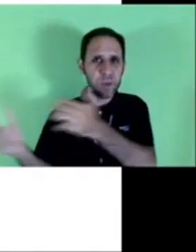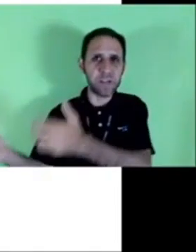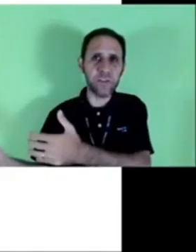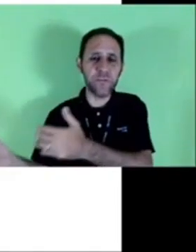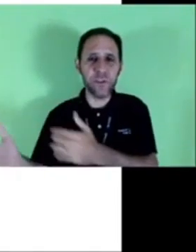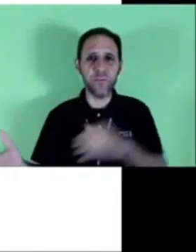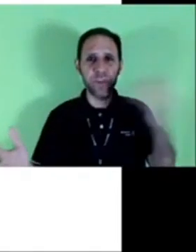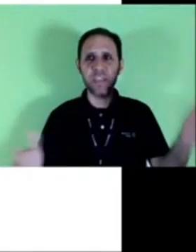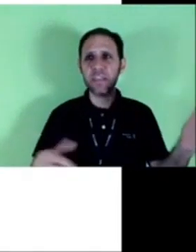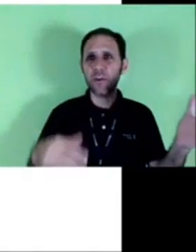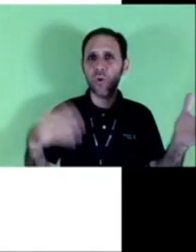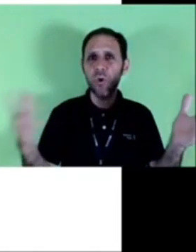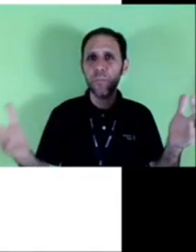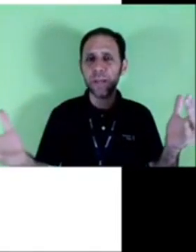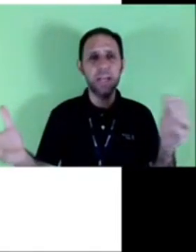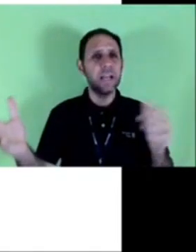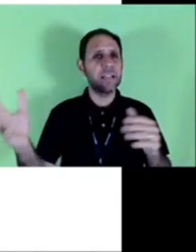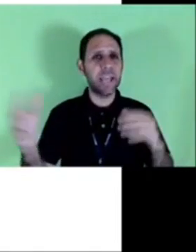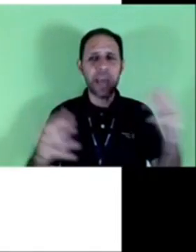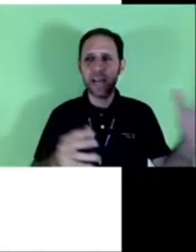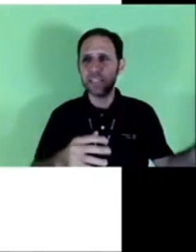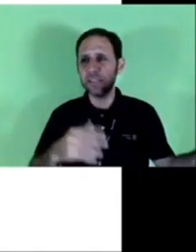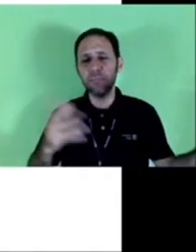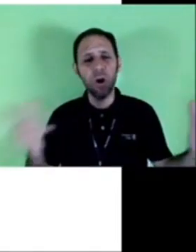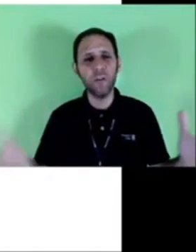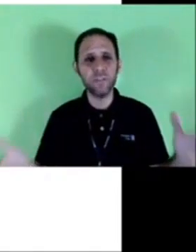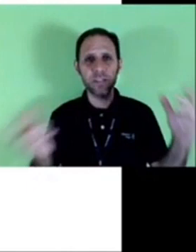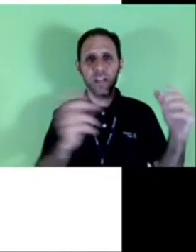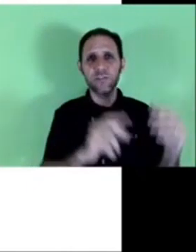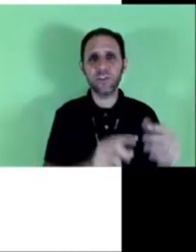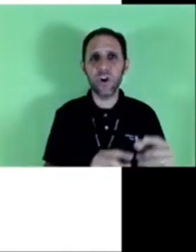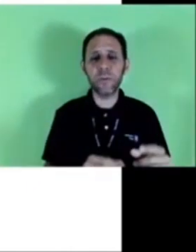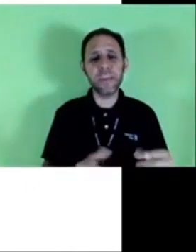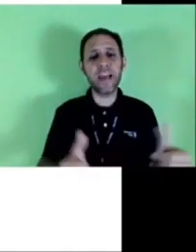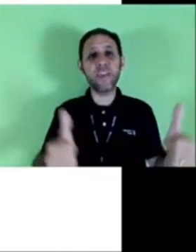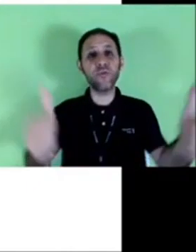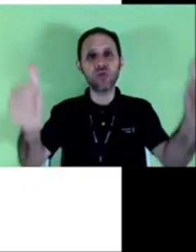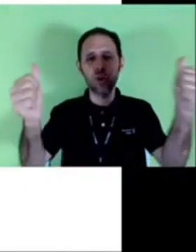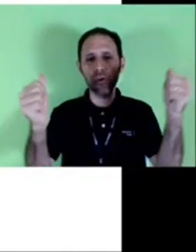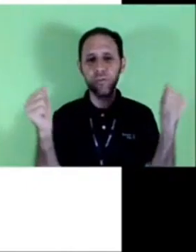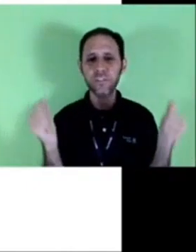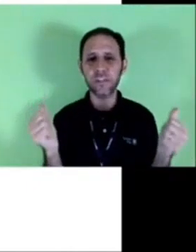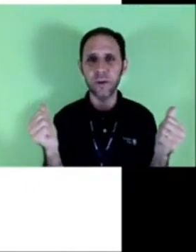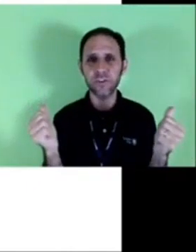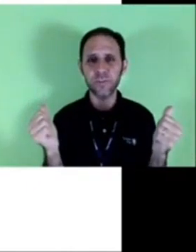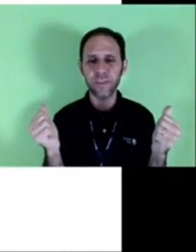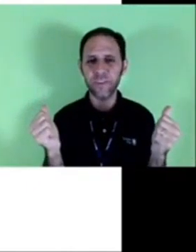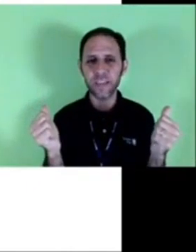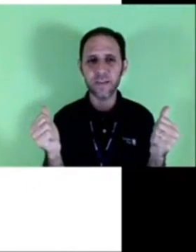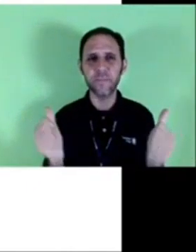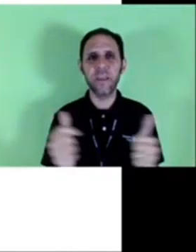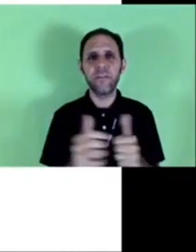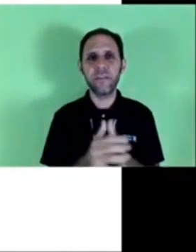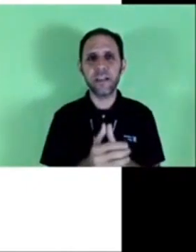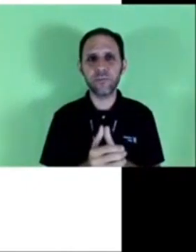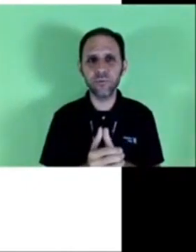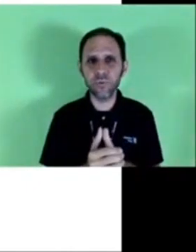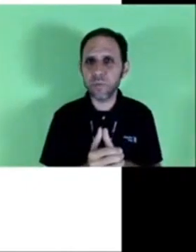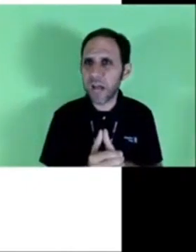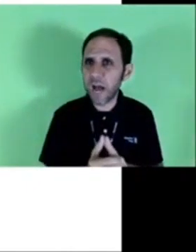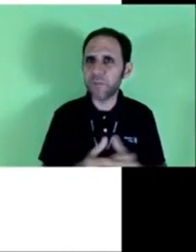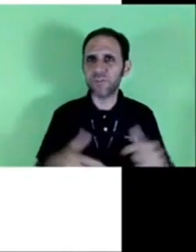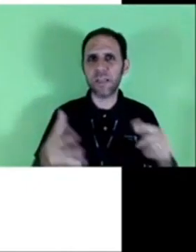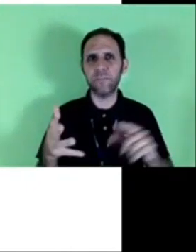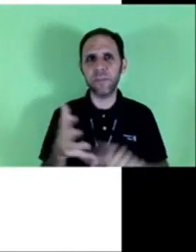poderes para que o filho venda, compra terras, imóveis no seu nome. E aí os outros irmãos, como é que fica? Fica